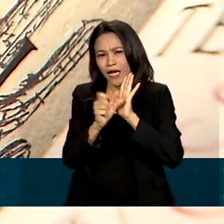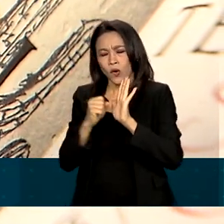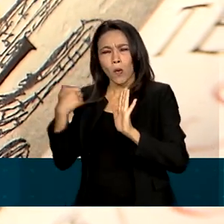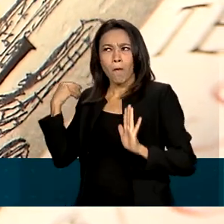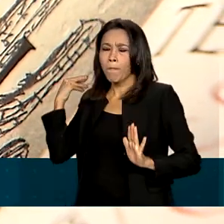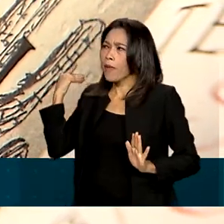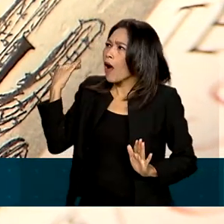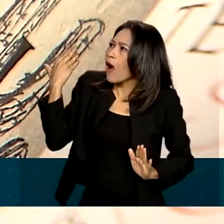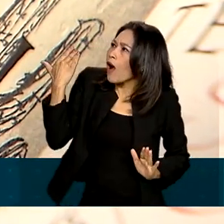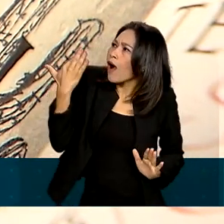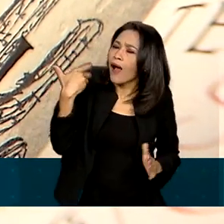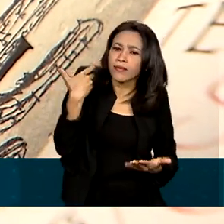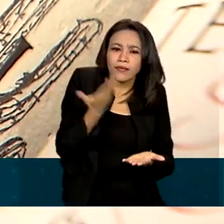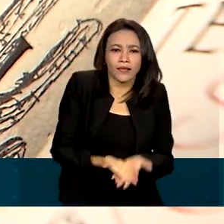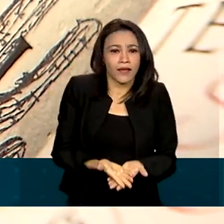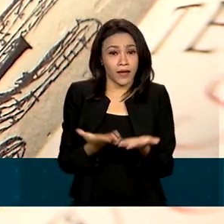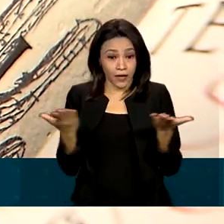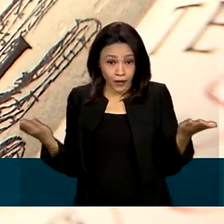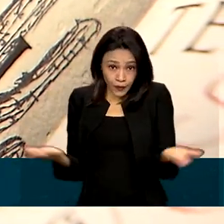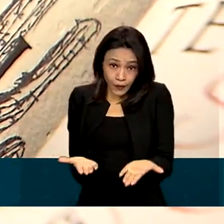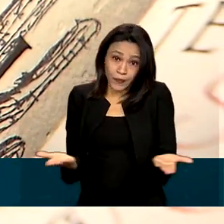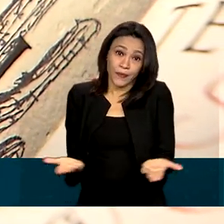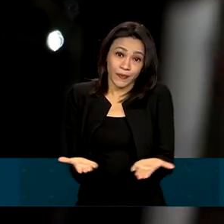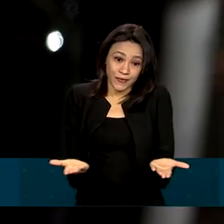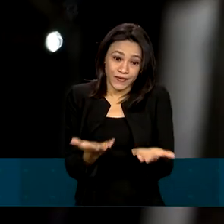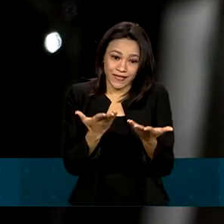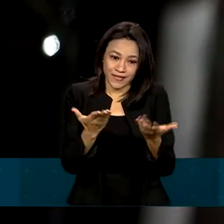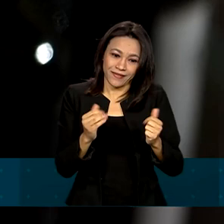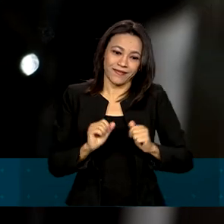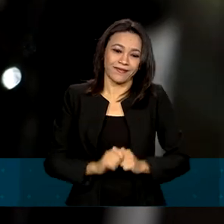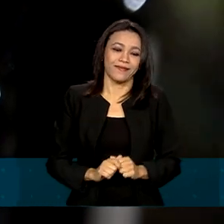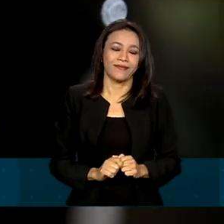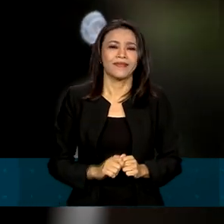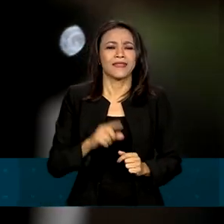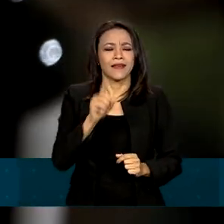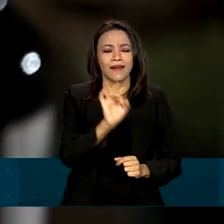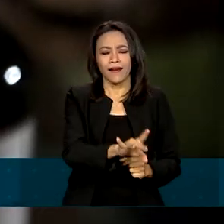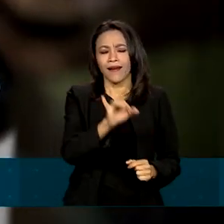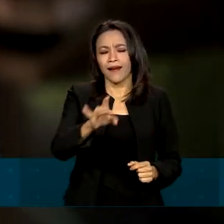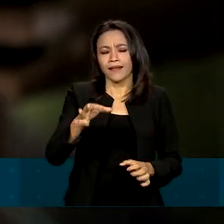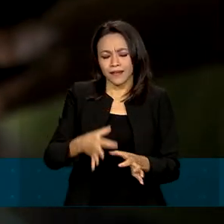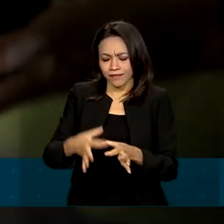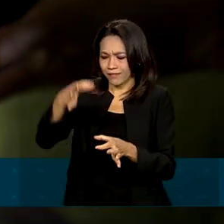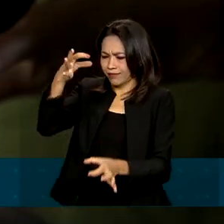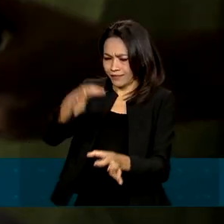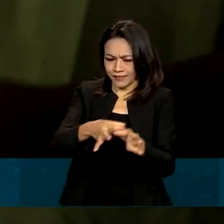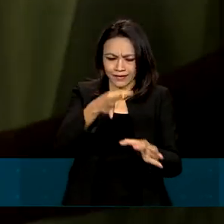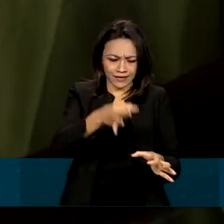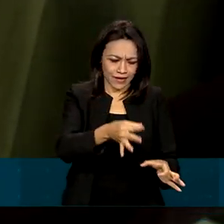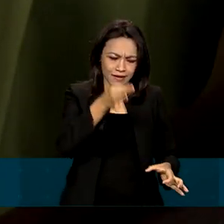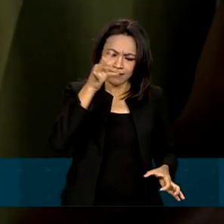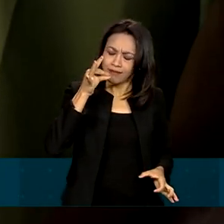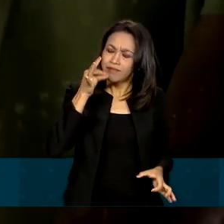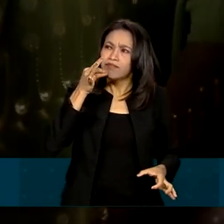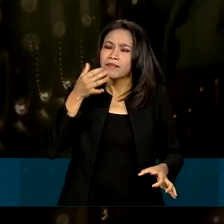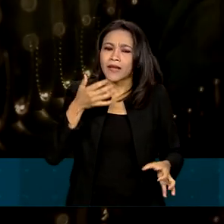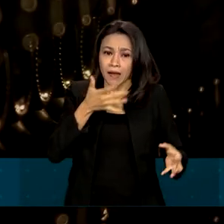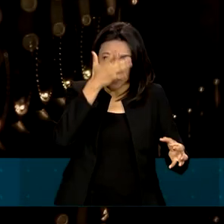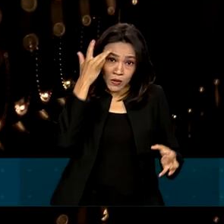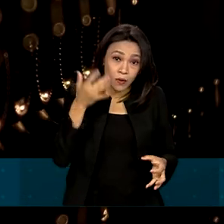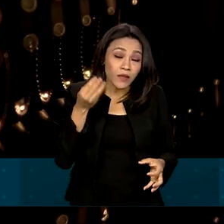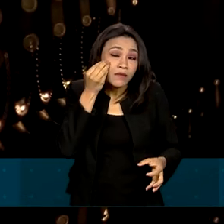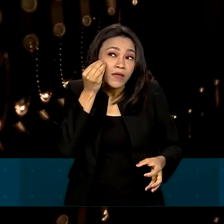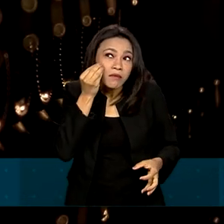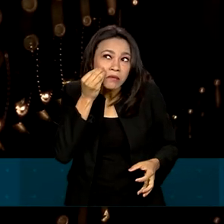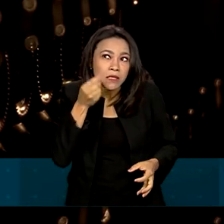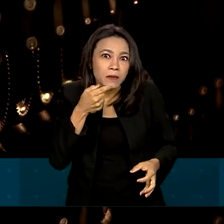marca comemorações em alto estilo. A cada taça, o consumidor fica mais exigente. Para